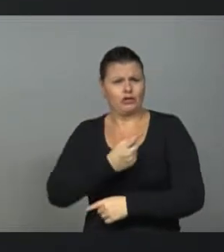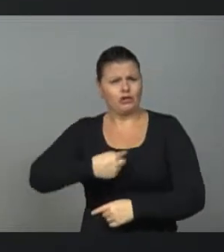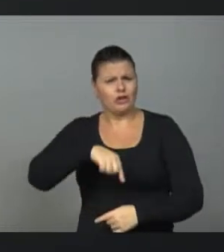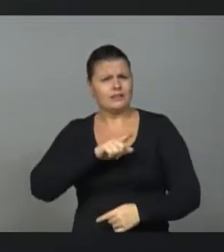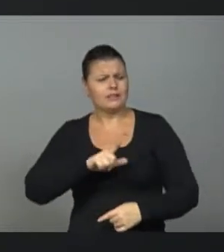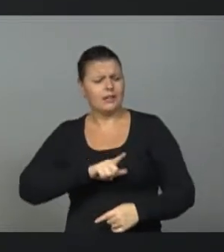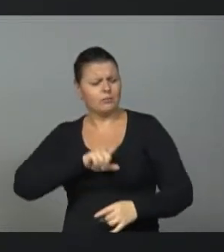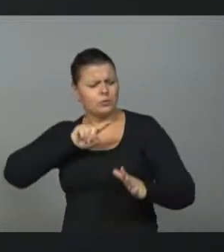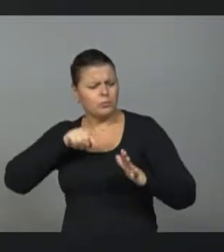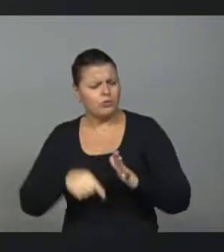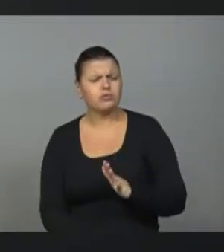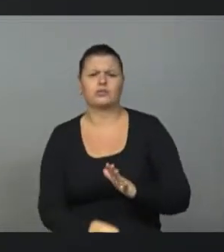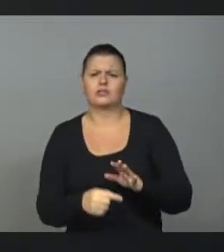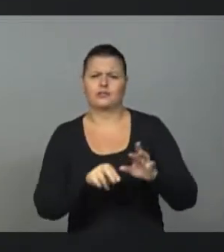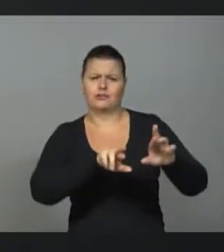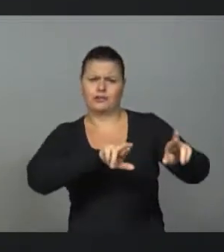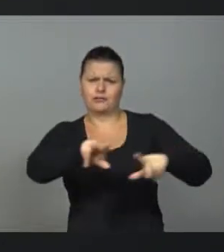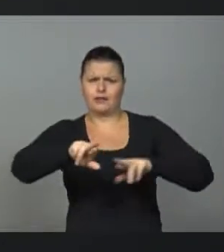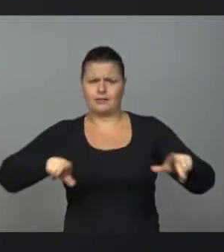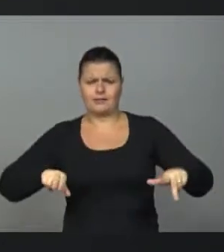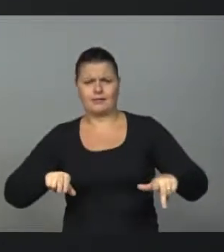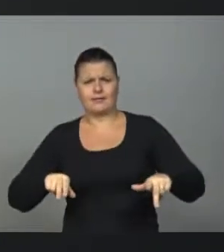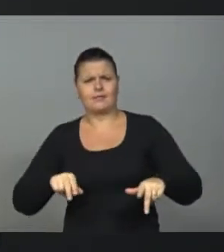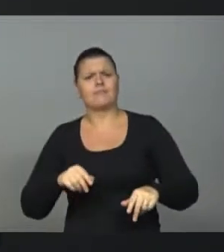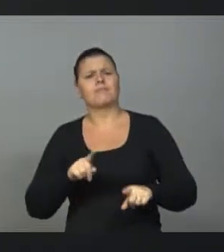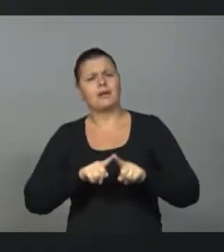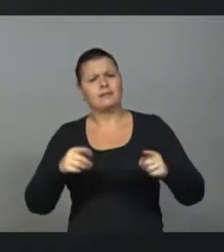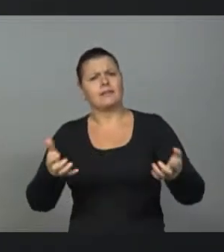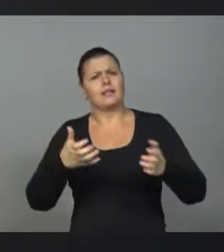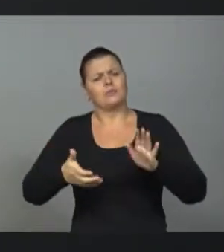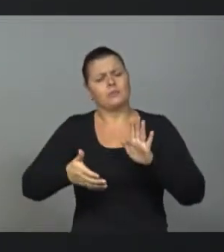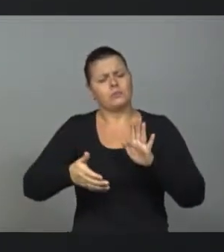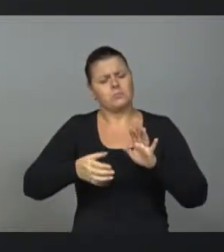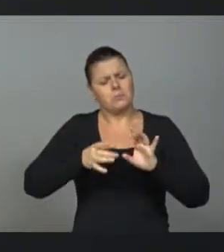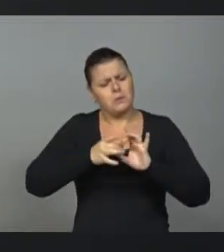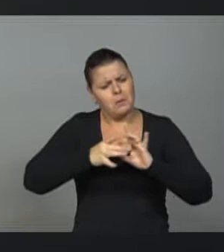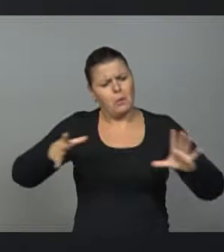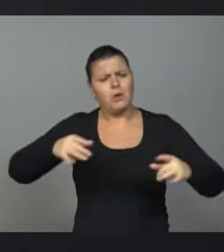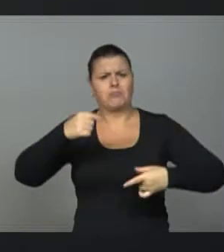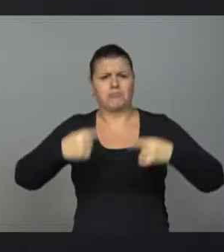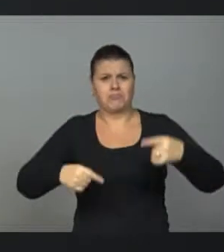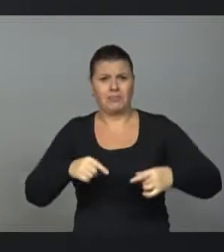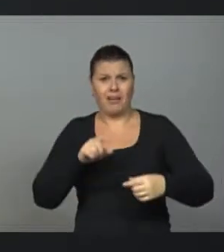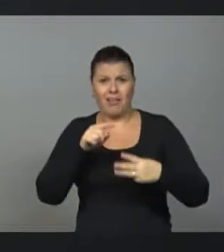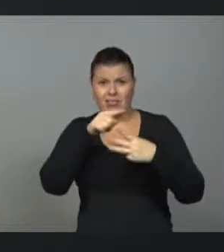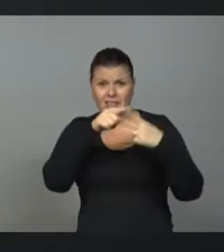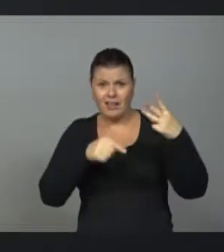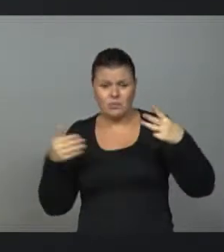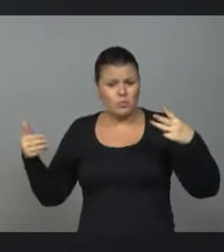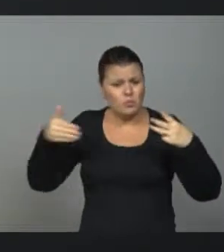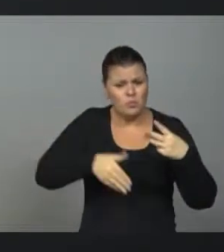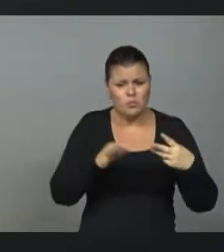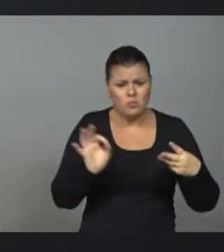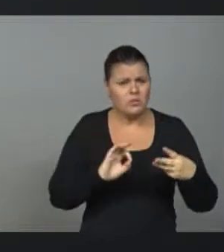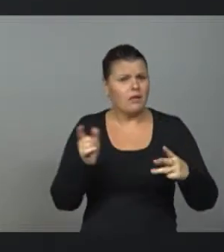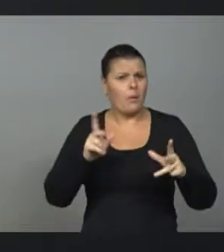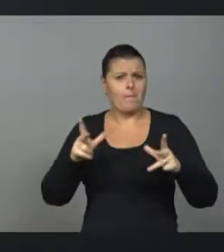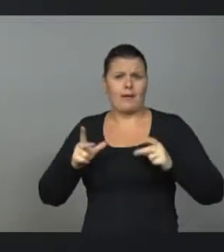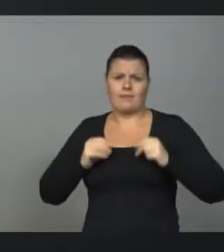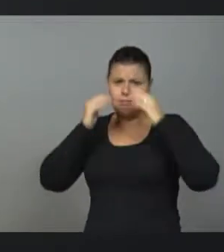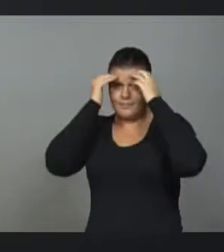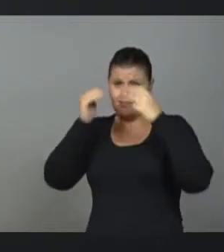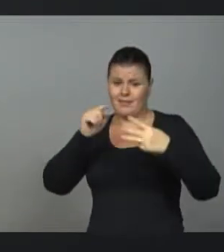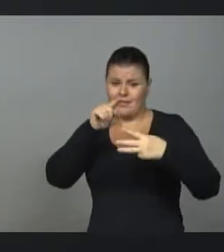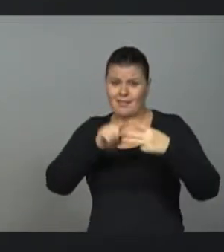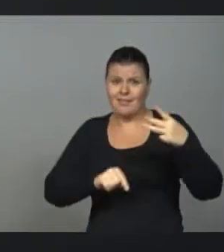fazer esse debate democrático. Os outros três candidatos que não toparam vir aqui não merecem o teu respeito. Eles representam os três partidos que mais